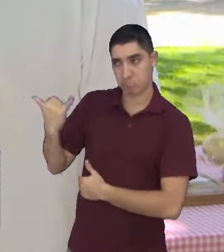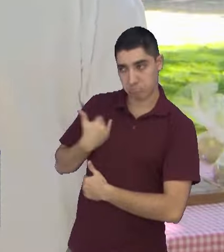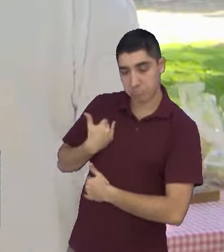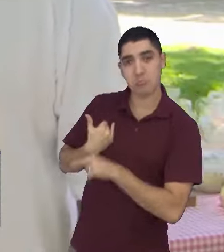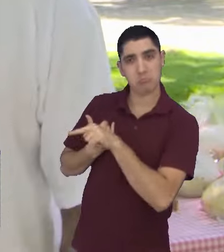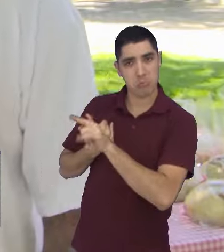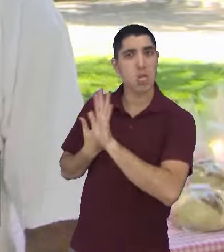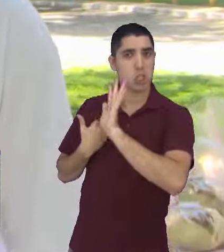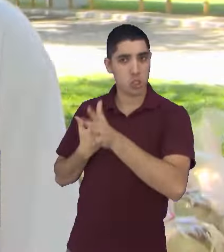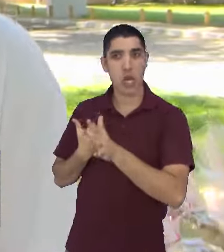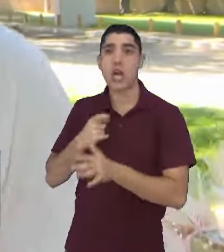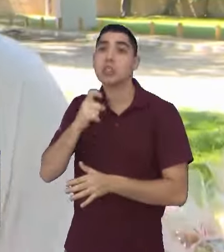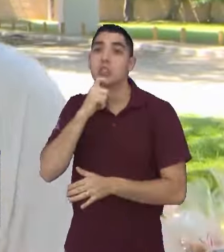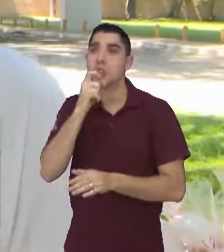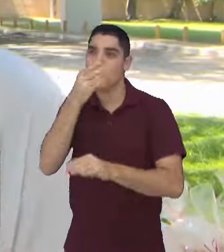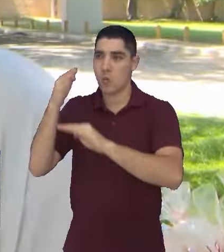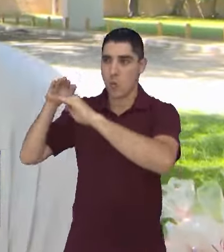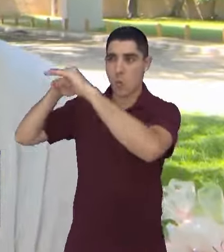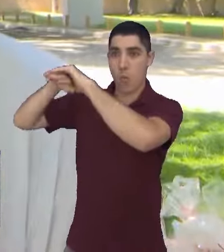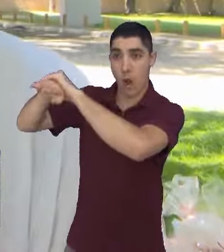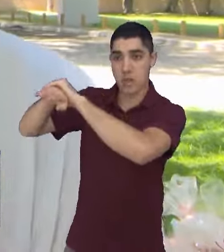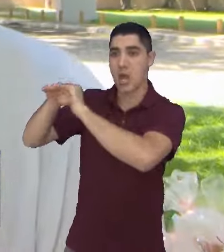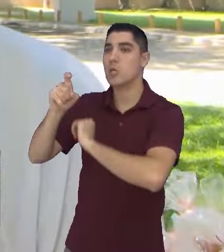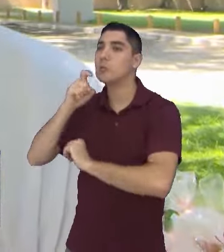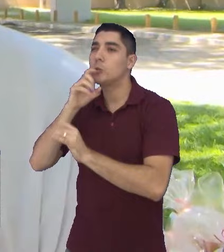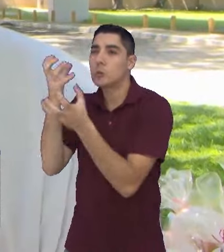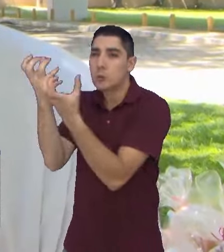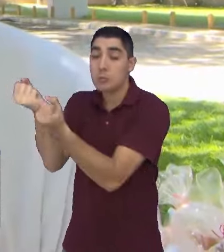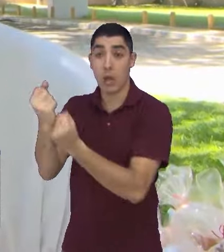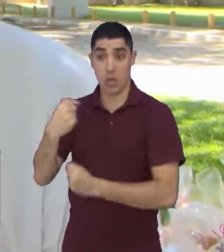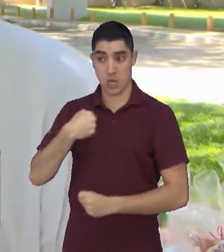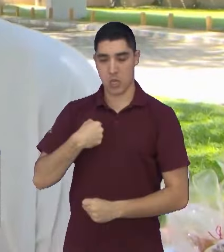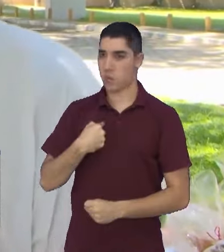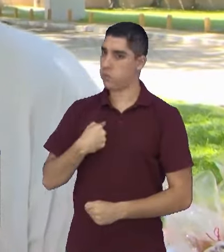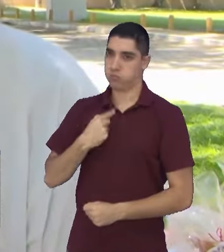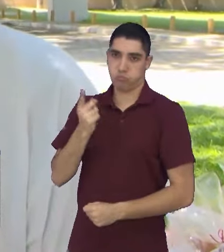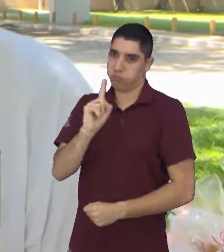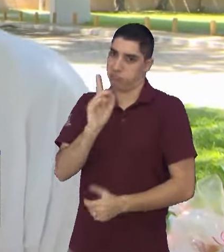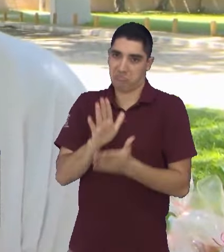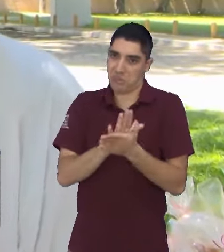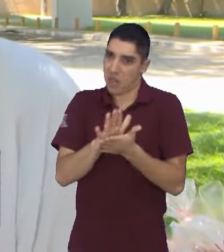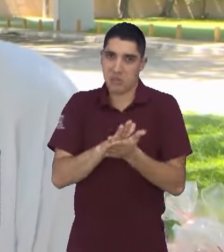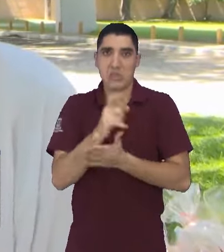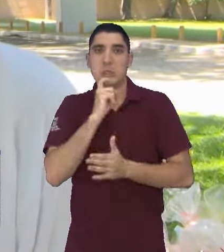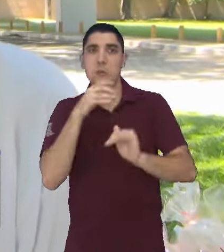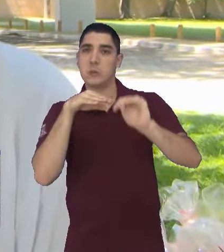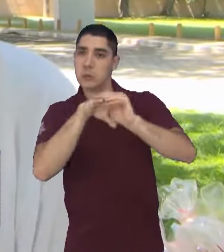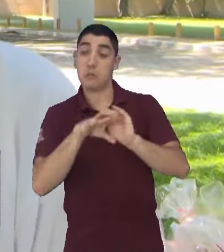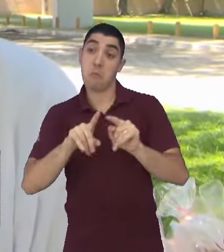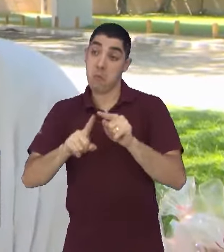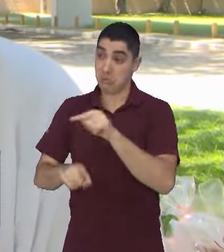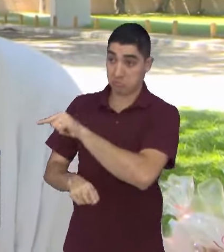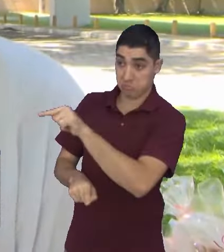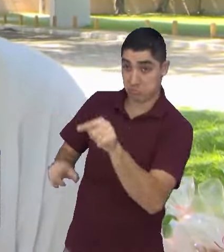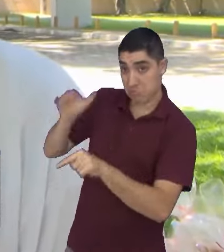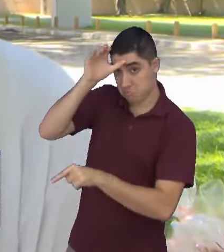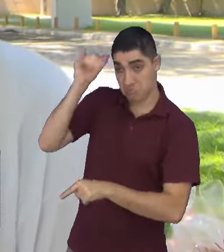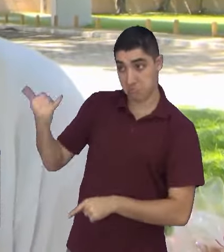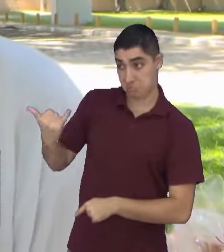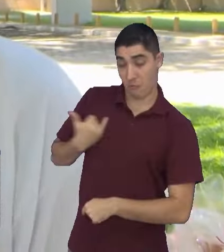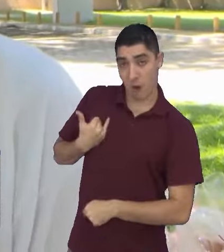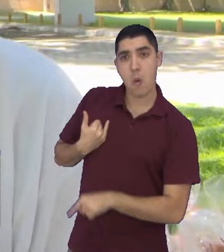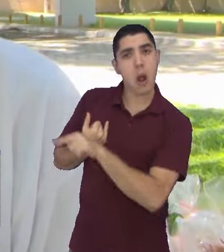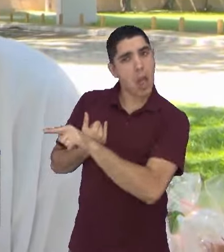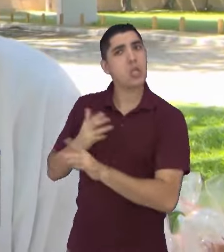sobre congelar. Eu mesmo não trabalho com o pão congelado, só fresco. mas o feedback deles é que foi positivo,